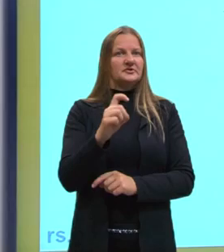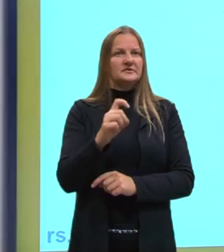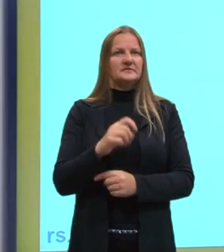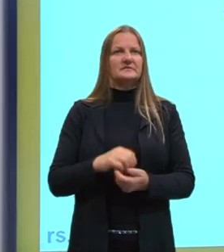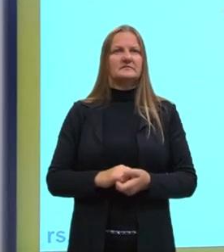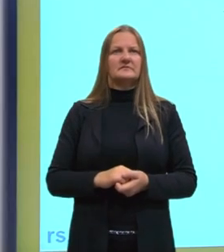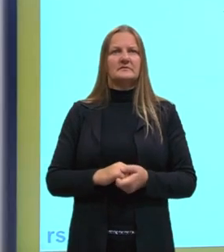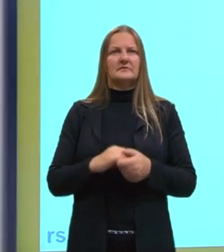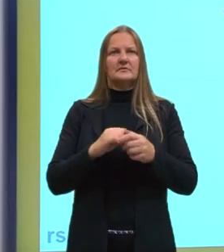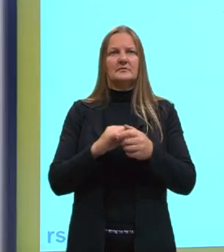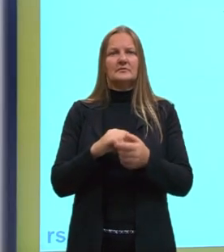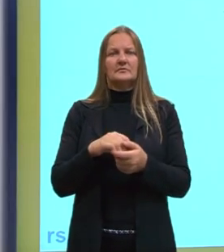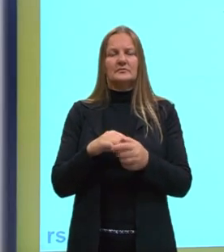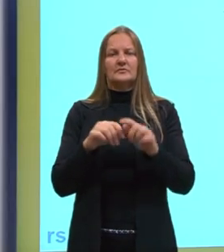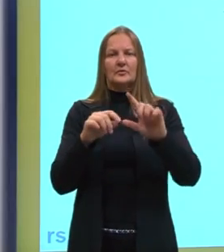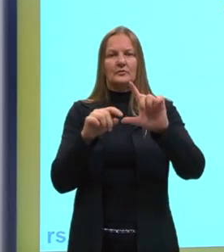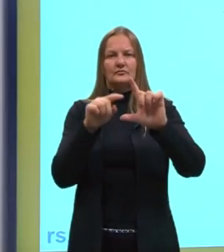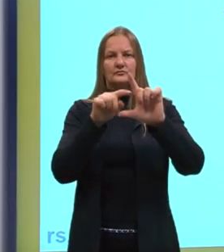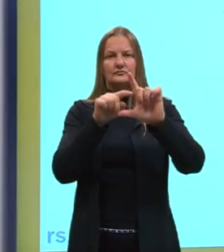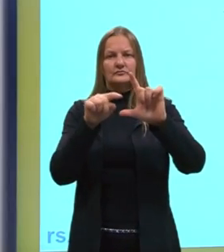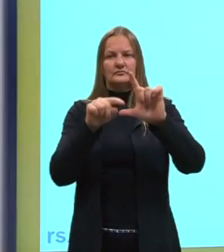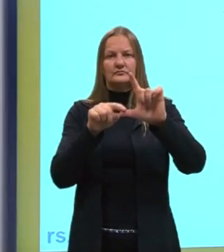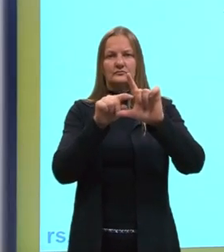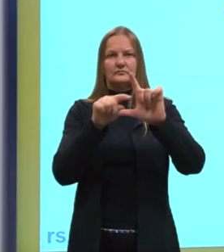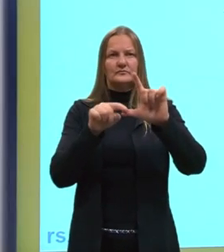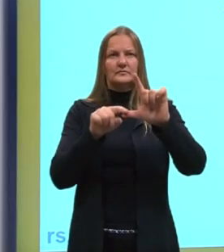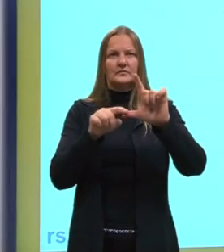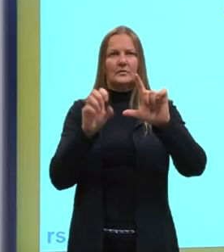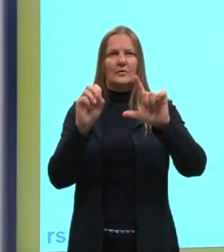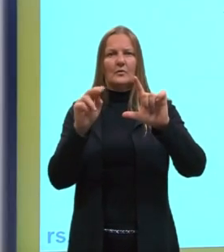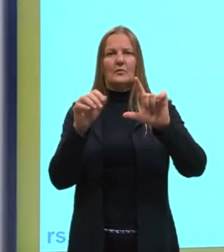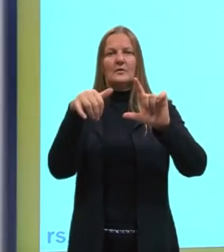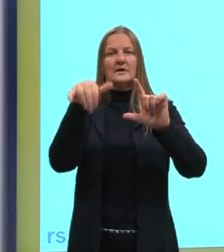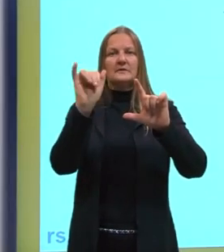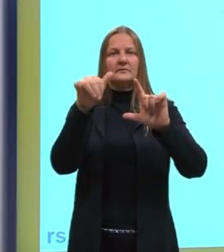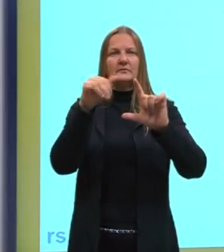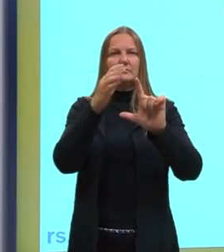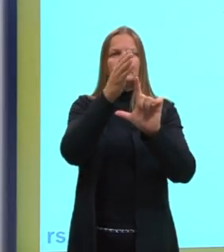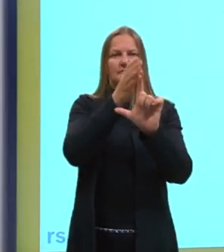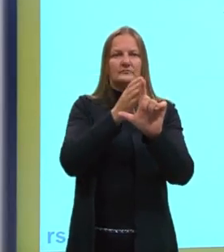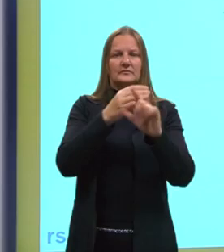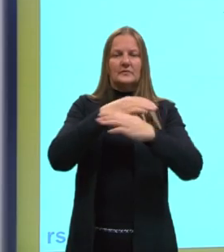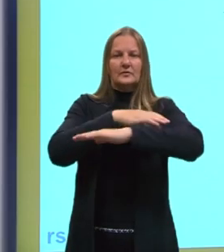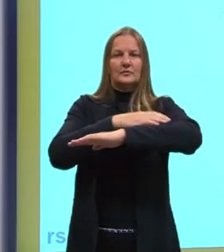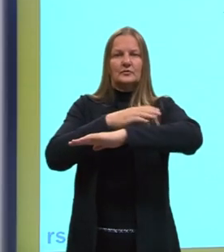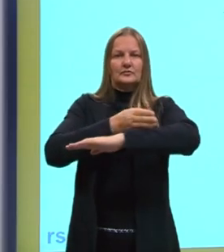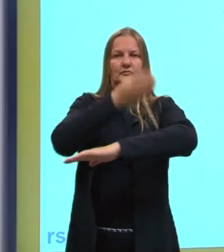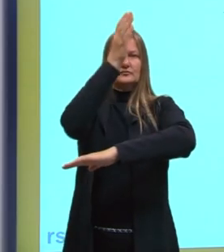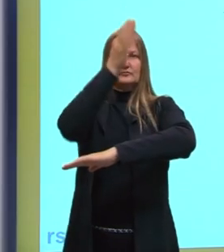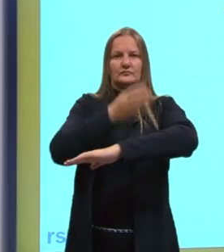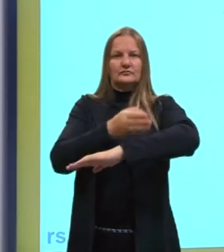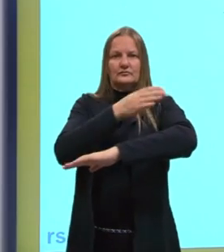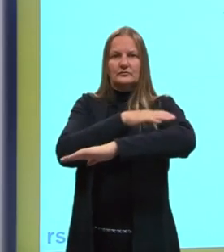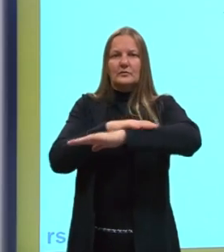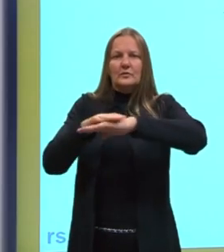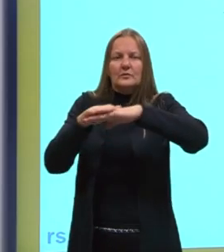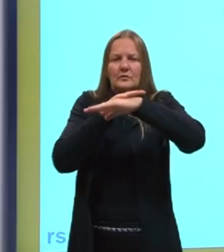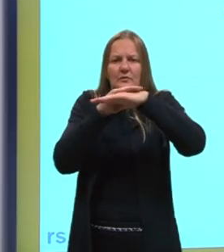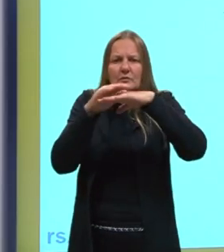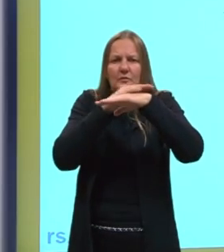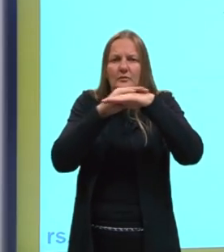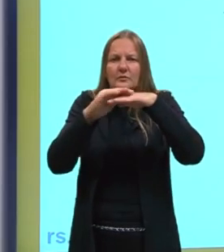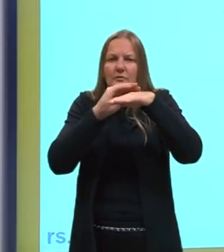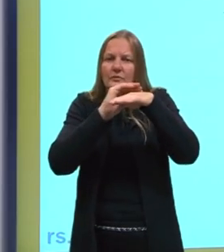há um aumento aqui. E aqui também. Então, ele aumentou de forma superficial, que a gente chama.